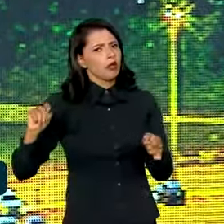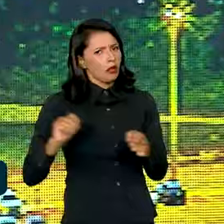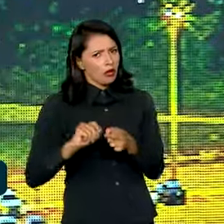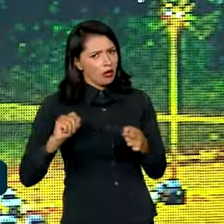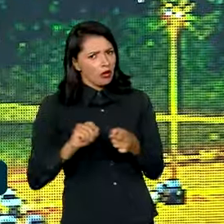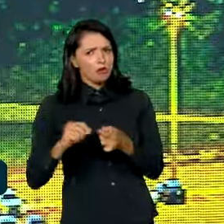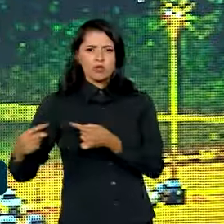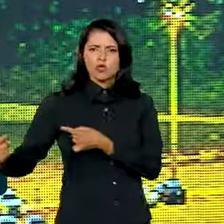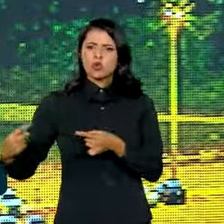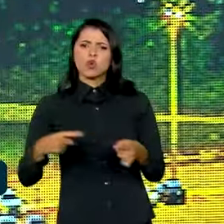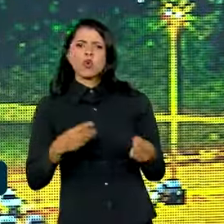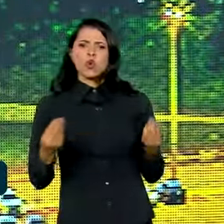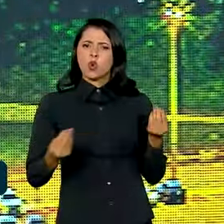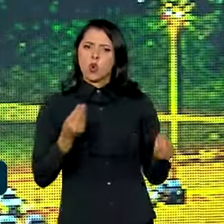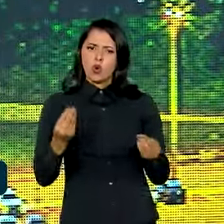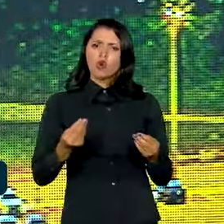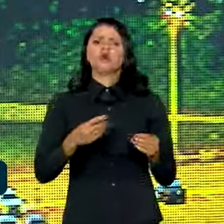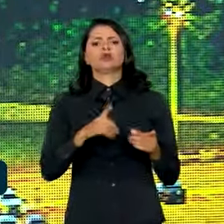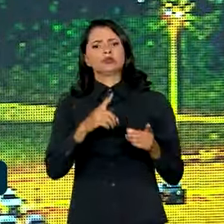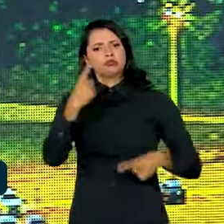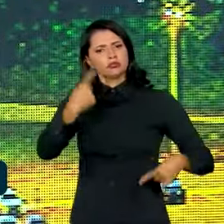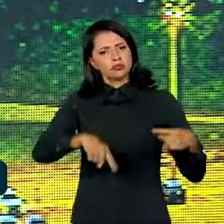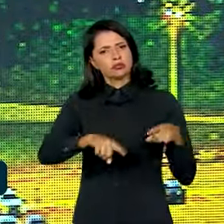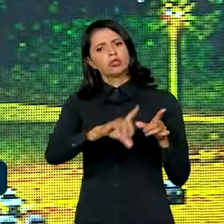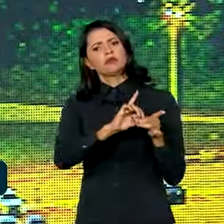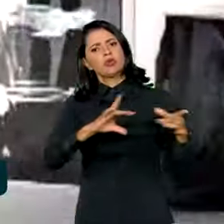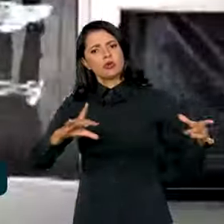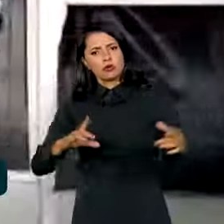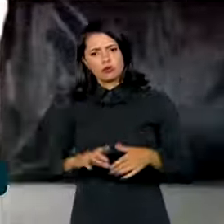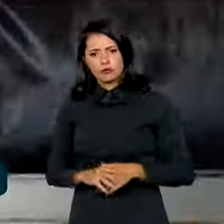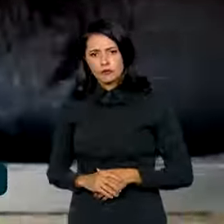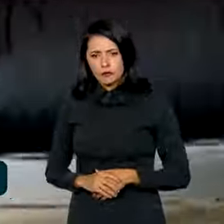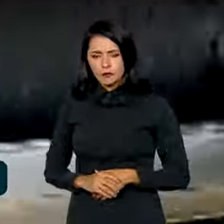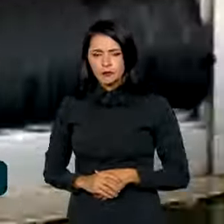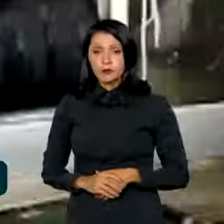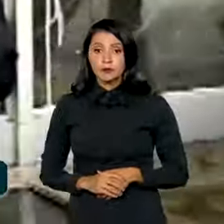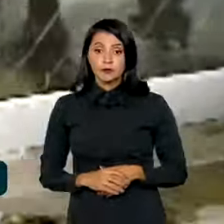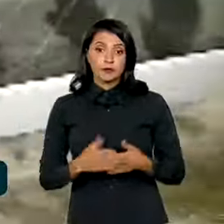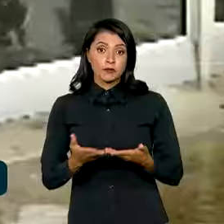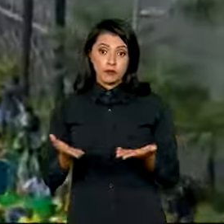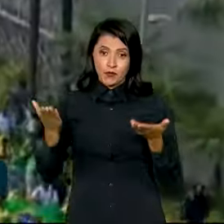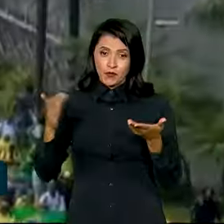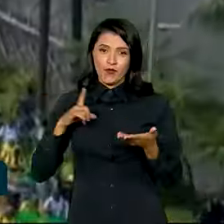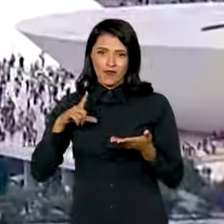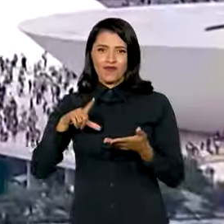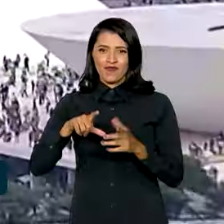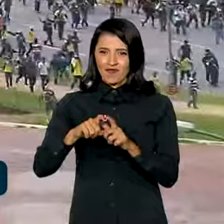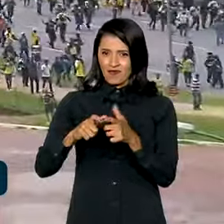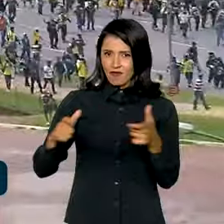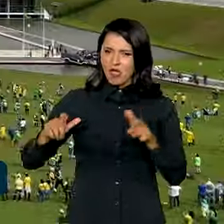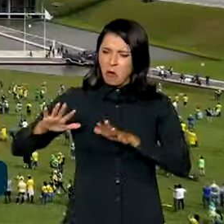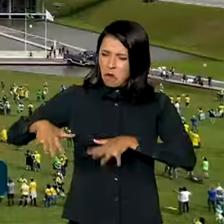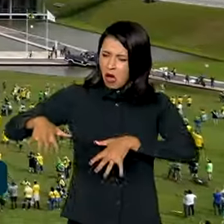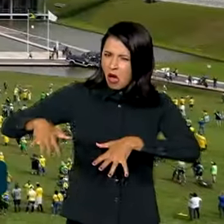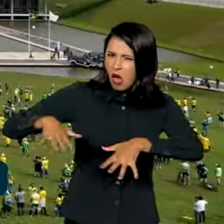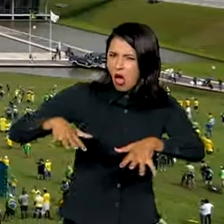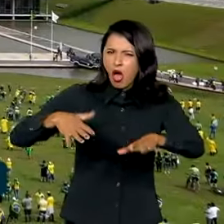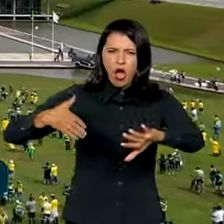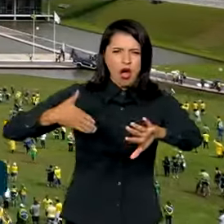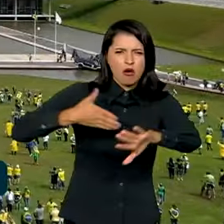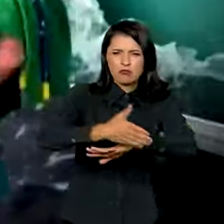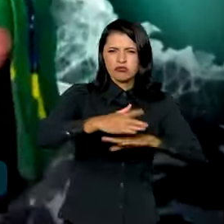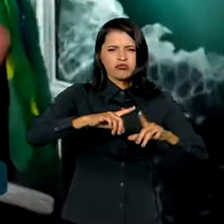de atos hostis ao regime político democrático. Entre os alvos da massa enfurecida que atacou